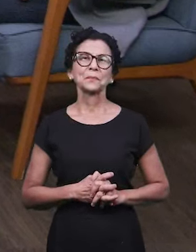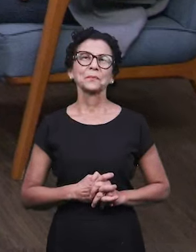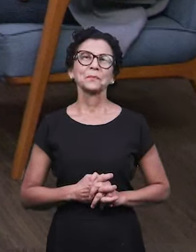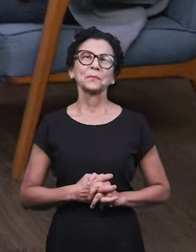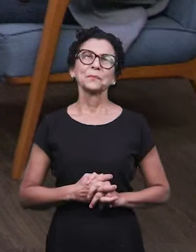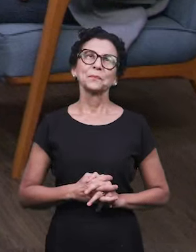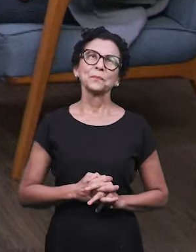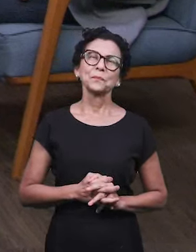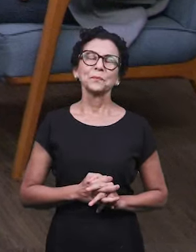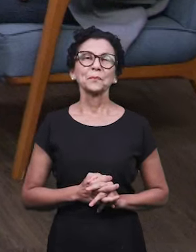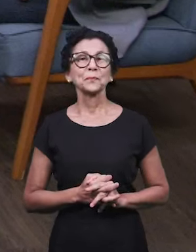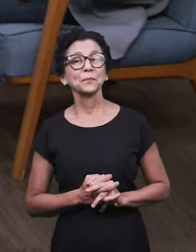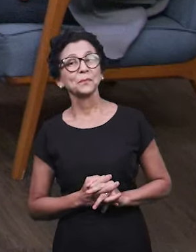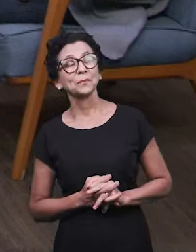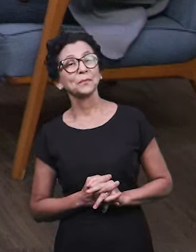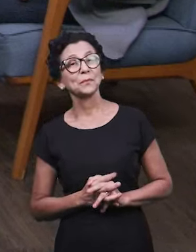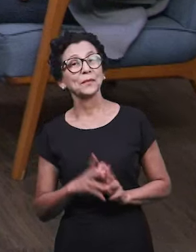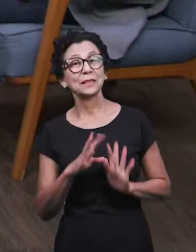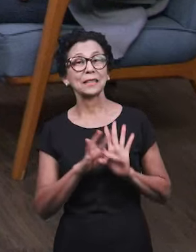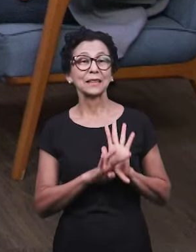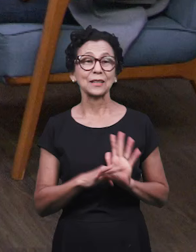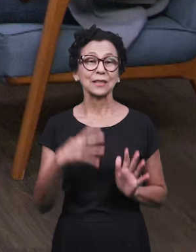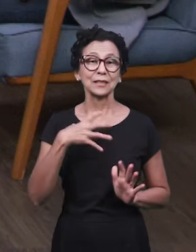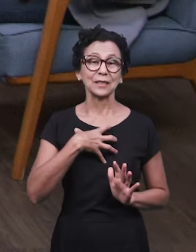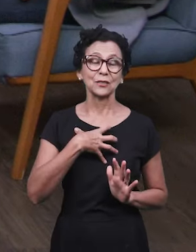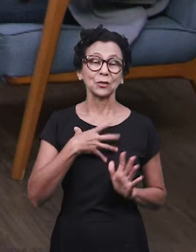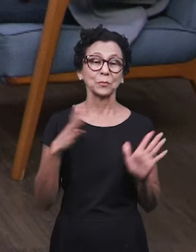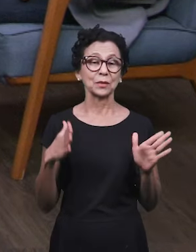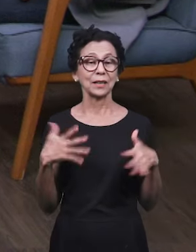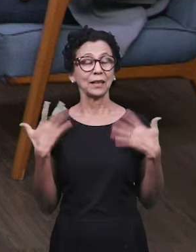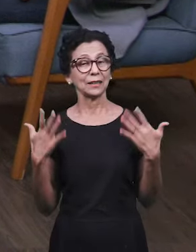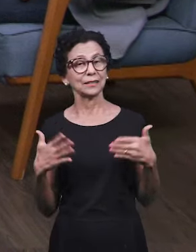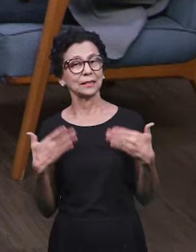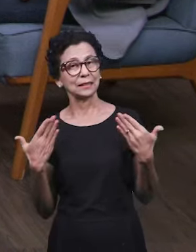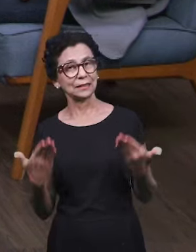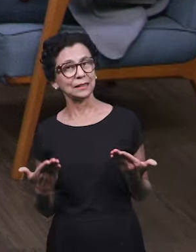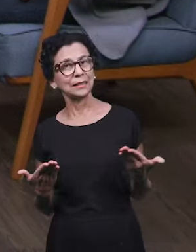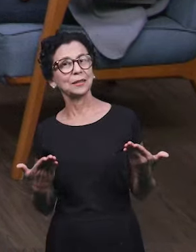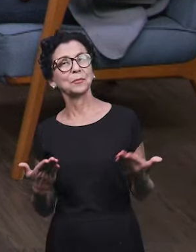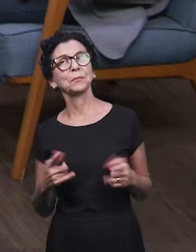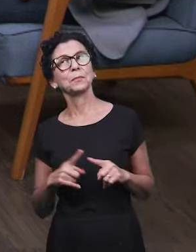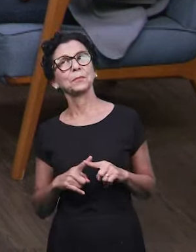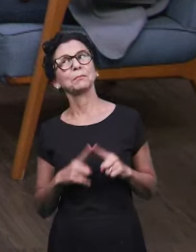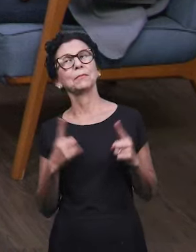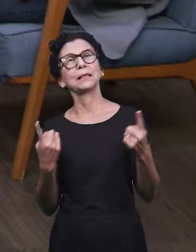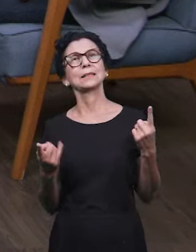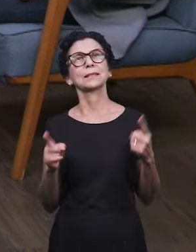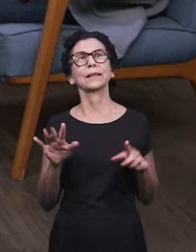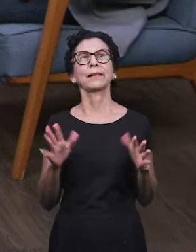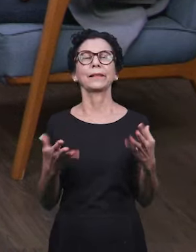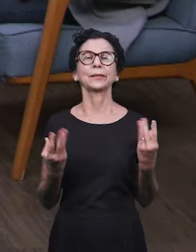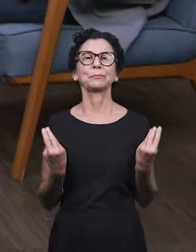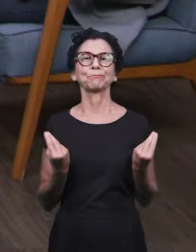que ao mesmo tempo nos alegra, ele nos coloca diante de uma